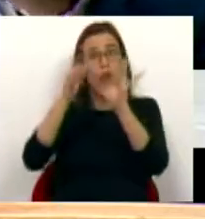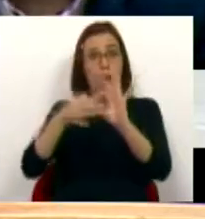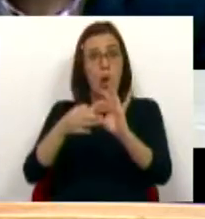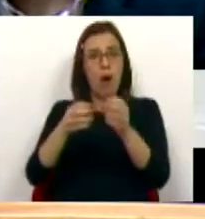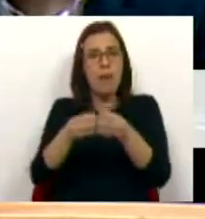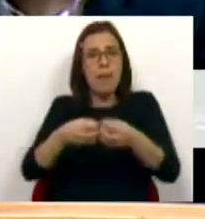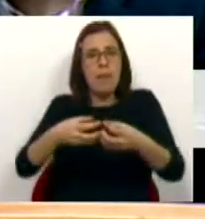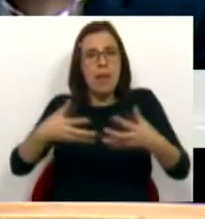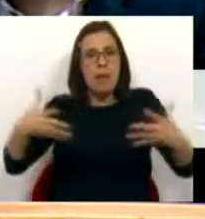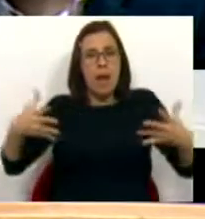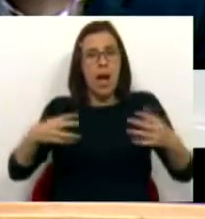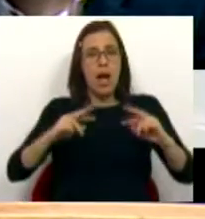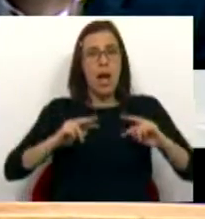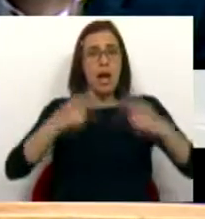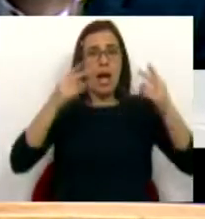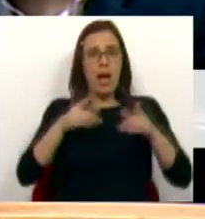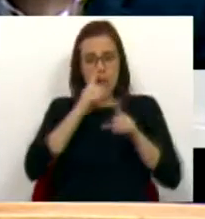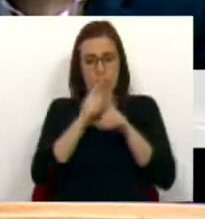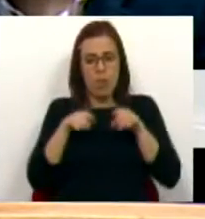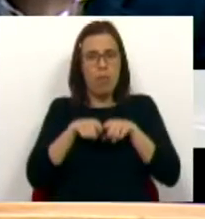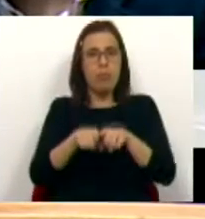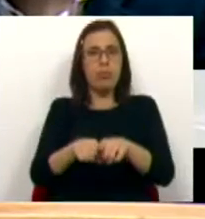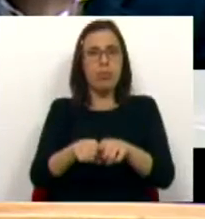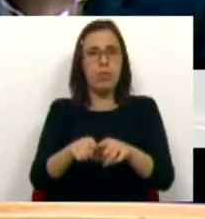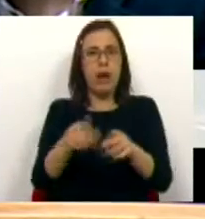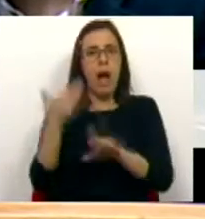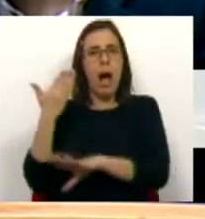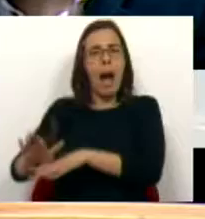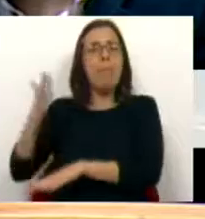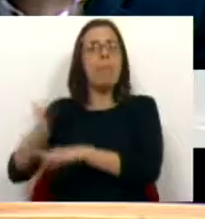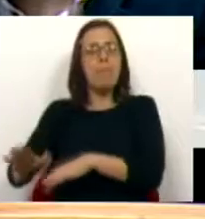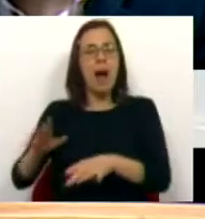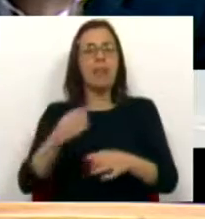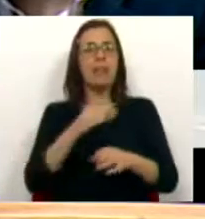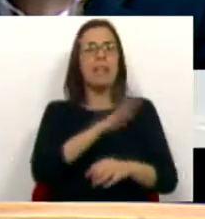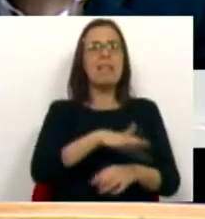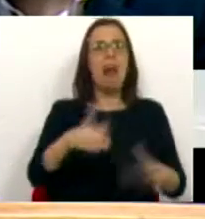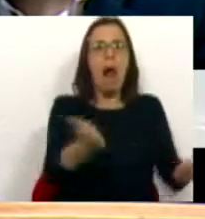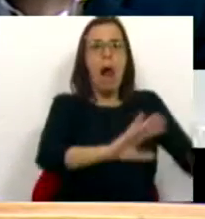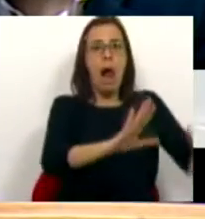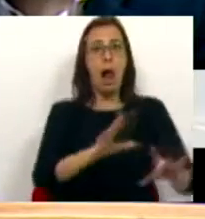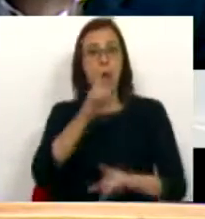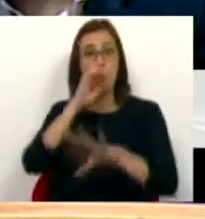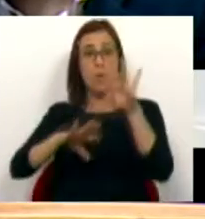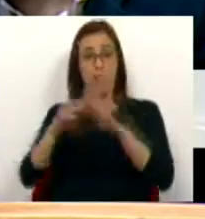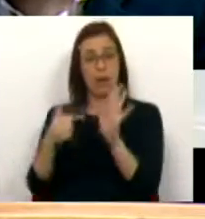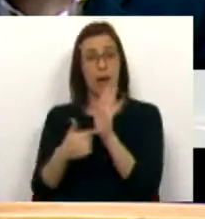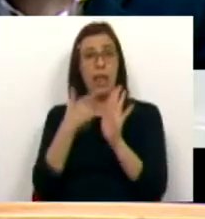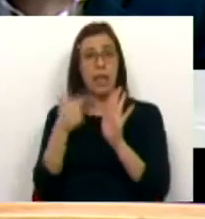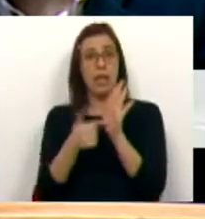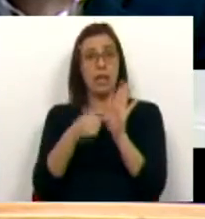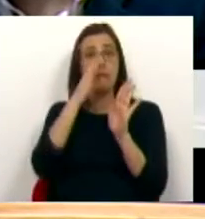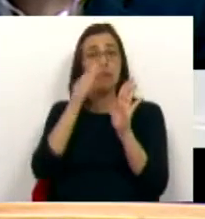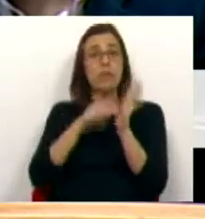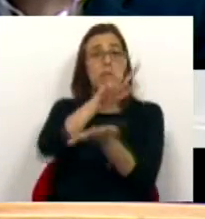de proliferar carreiras paralelas à margem da carreira de investigação científica. Só faz isso o diploma se